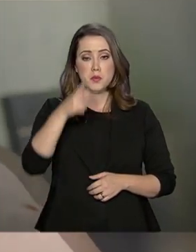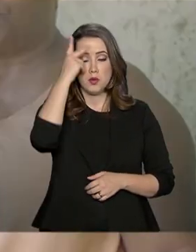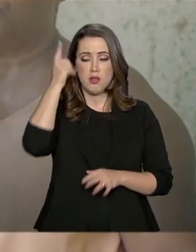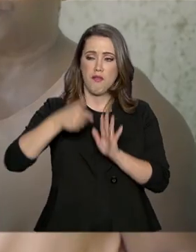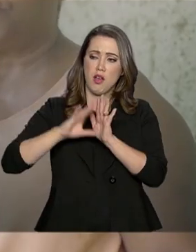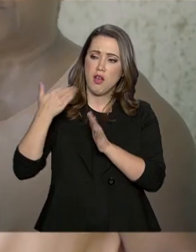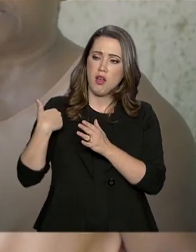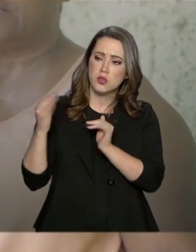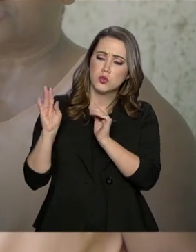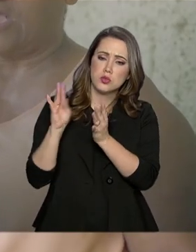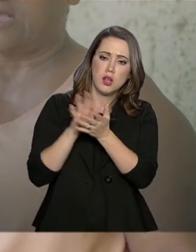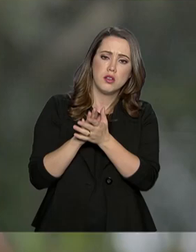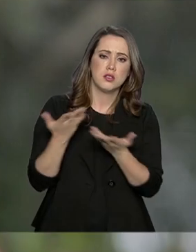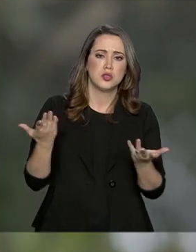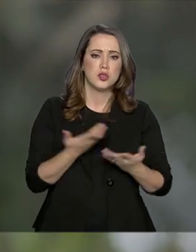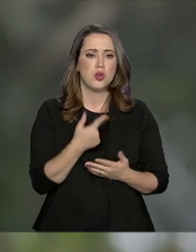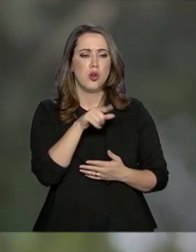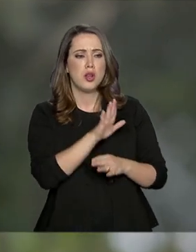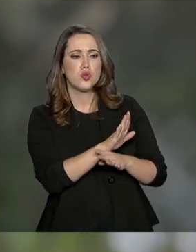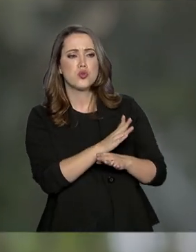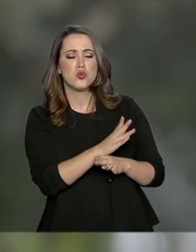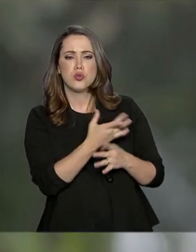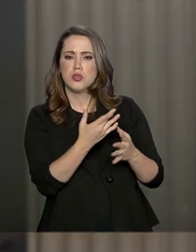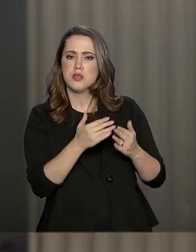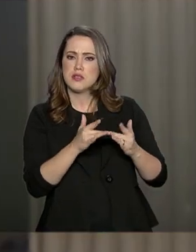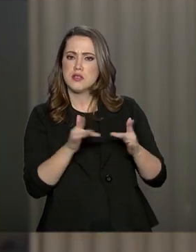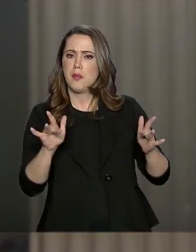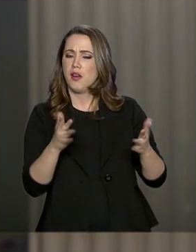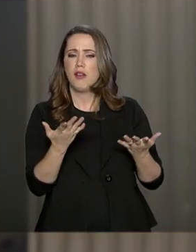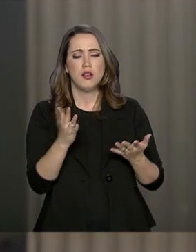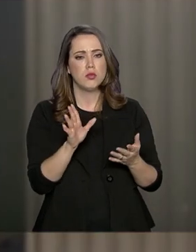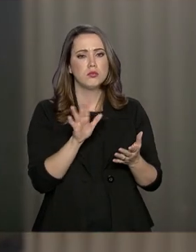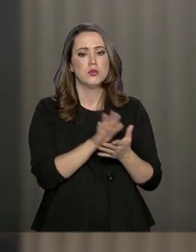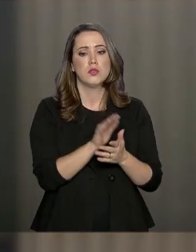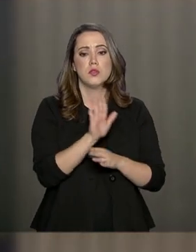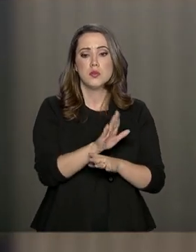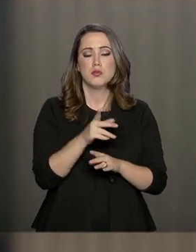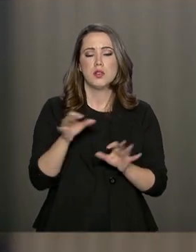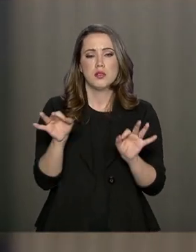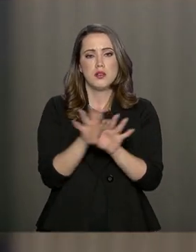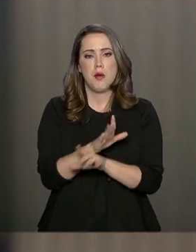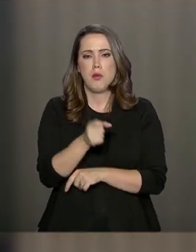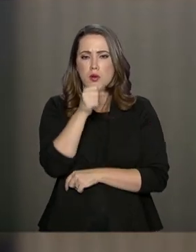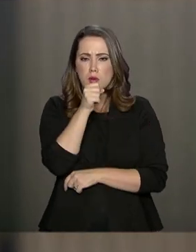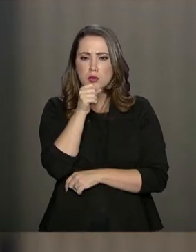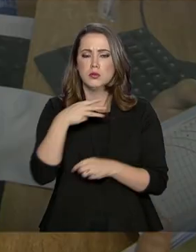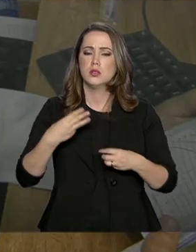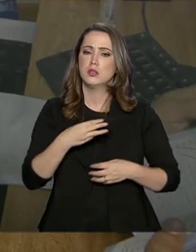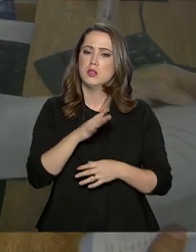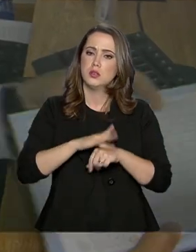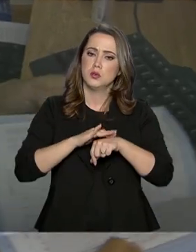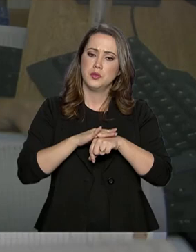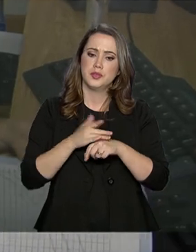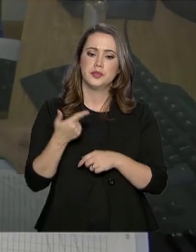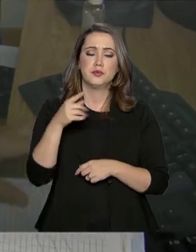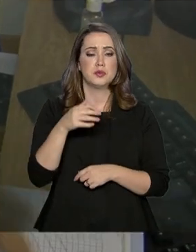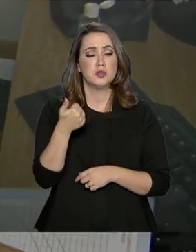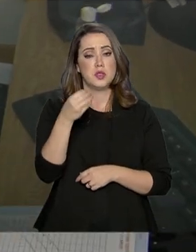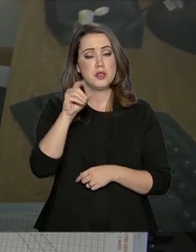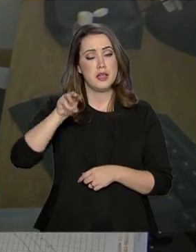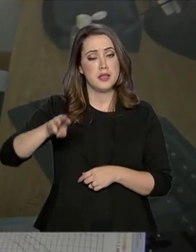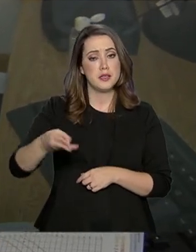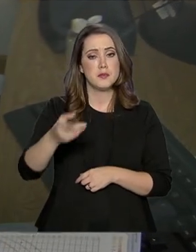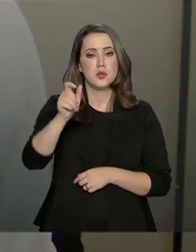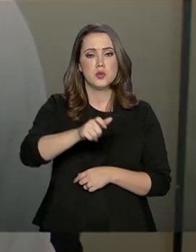precisou de um apoio, eu iria deixar. Com o apoio de todos, vamos acabar com a tuberculose. A doença, que atingiu pelo menos 10